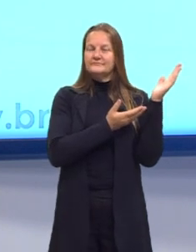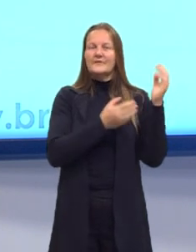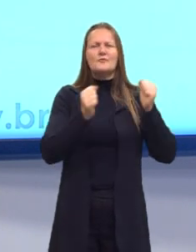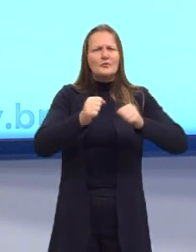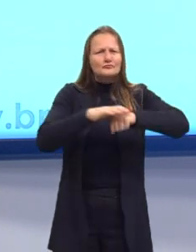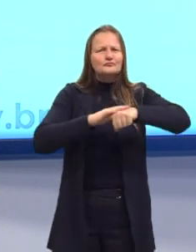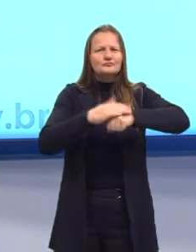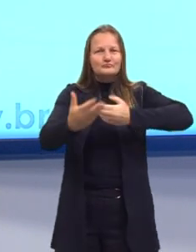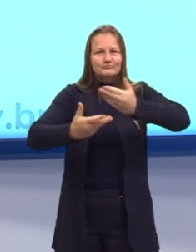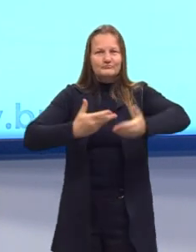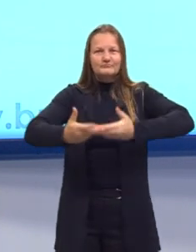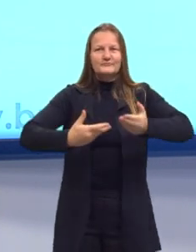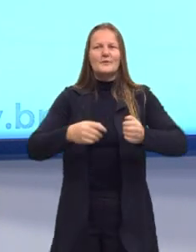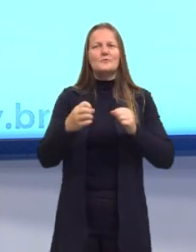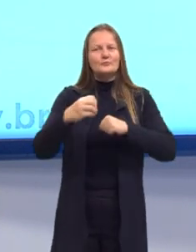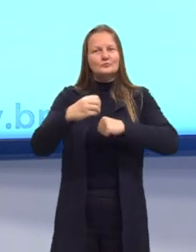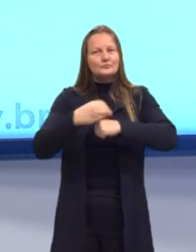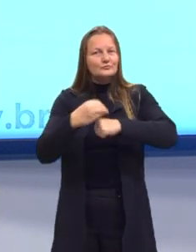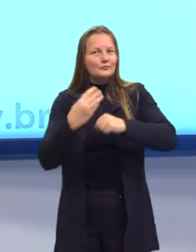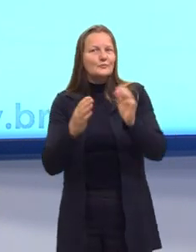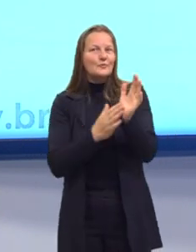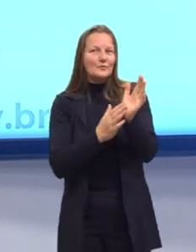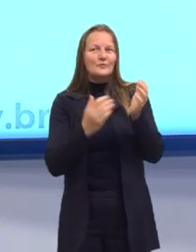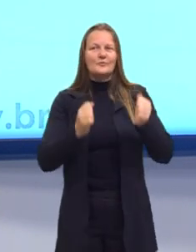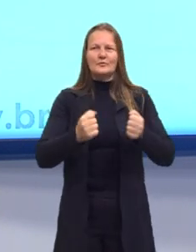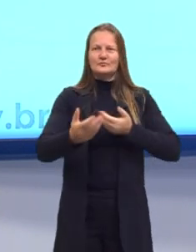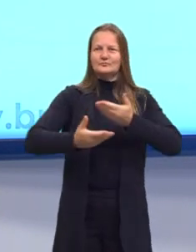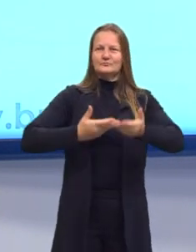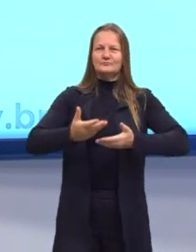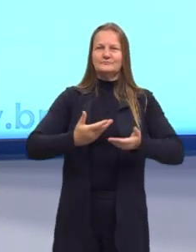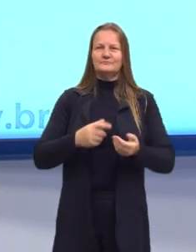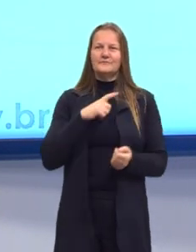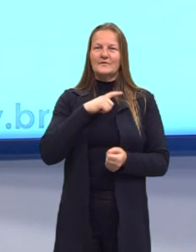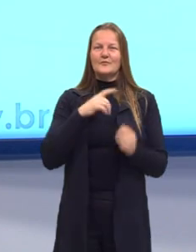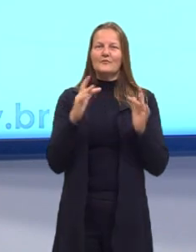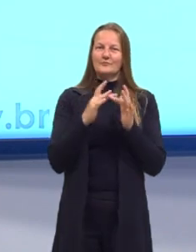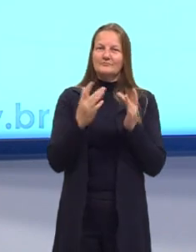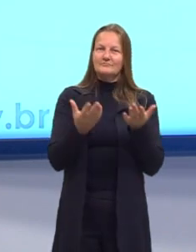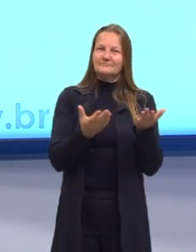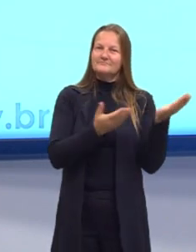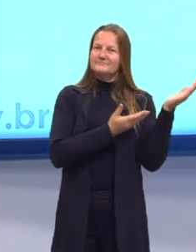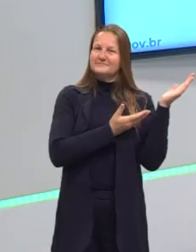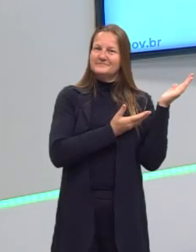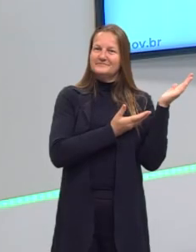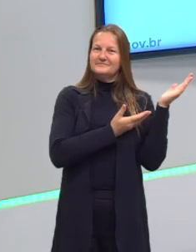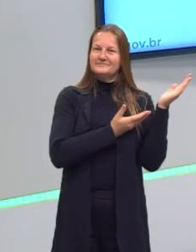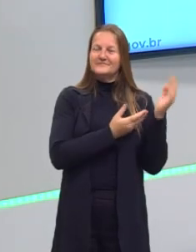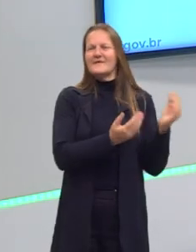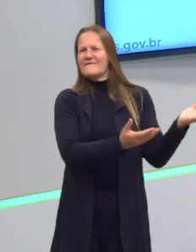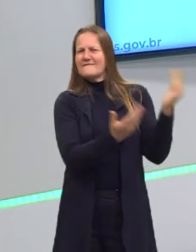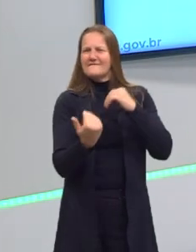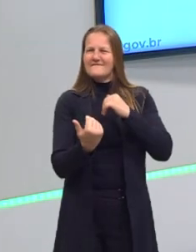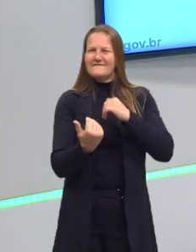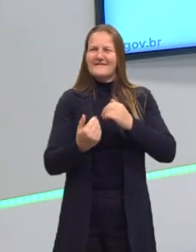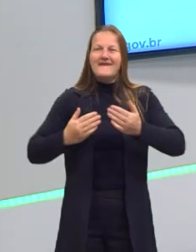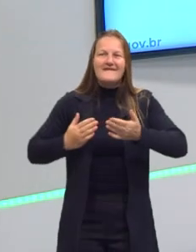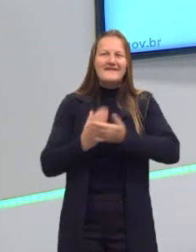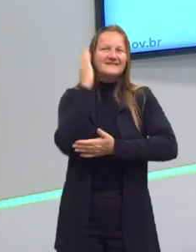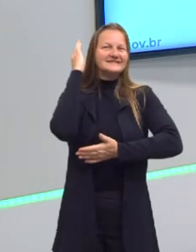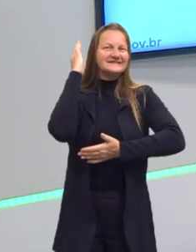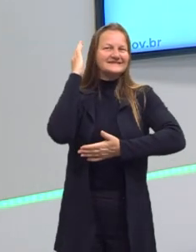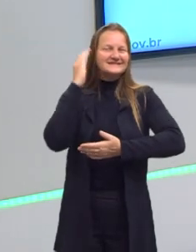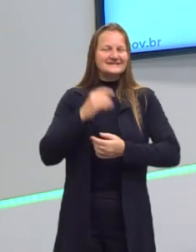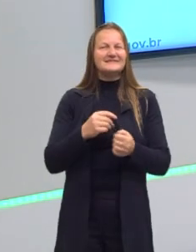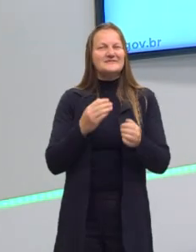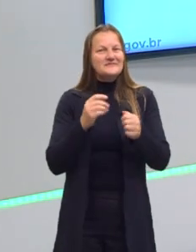comunicar com a gente, mandar sugestões, enfim, fique bem à vontade para entrar em contato com a gente, tá ok? Então vamos lá, partiu passar